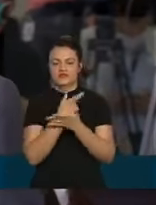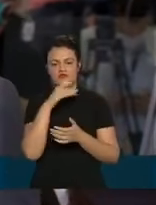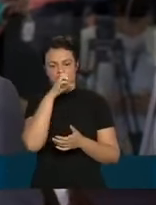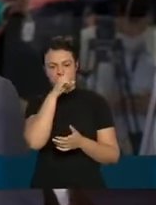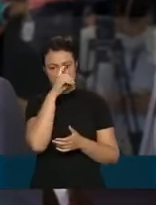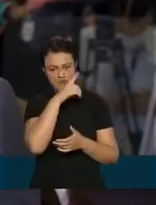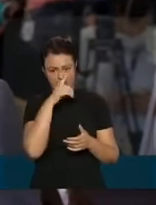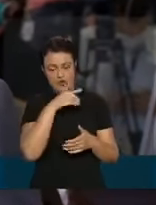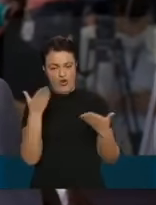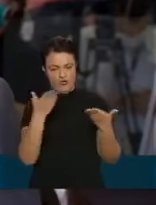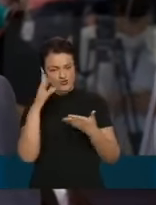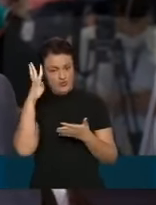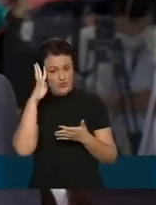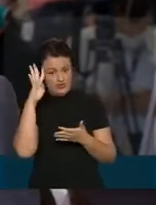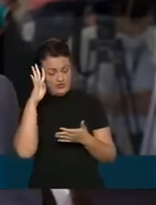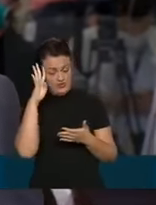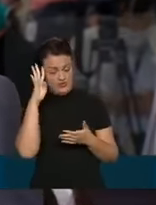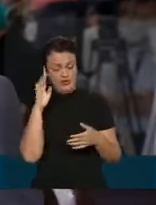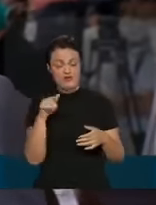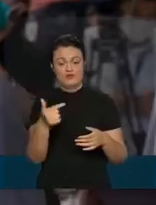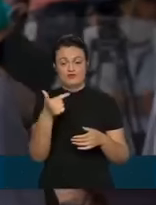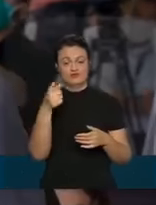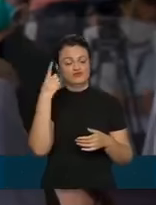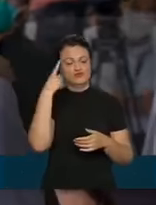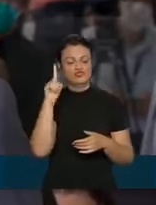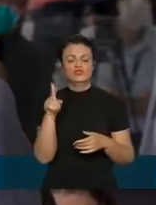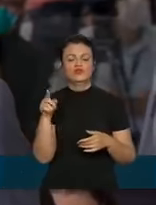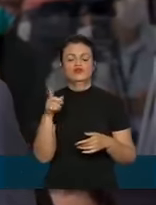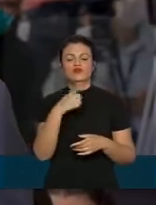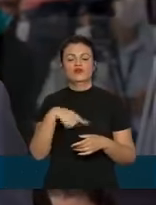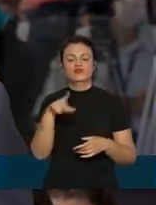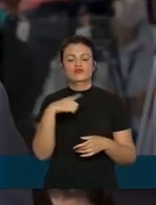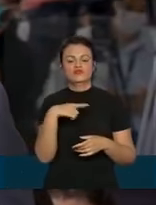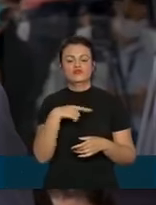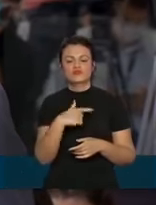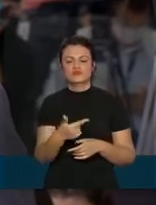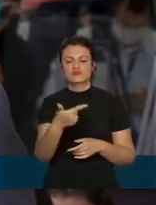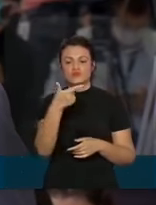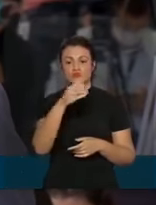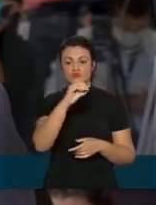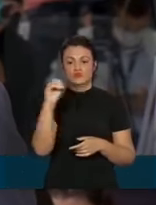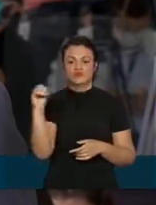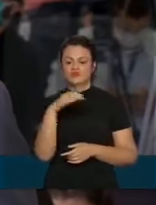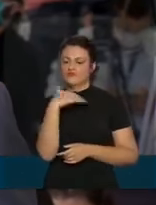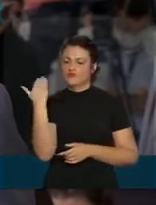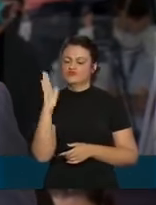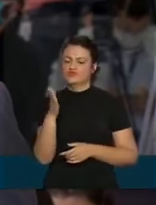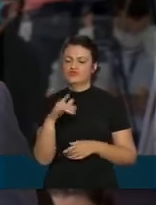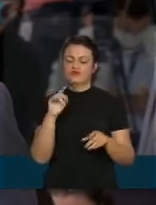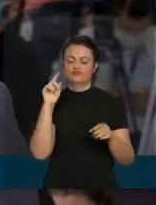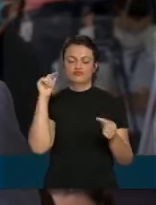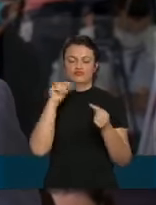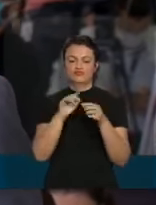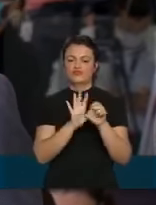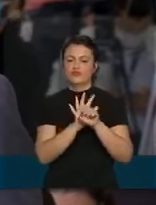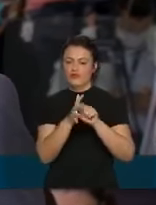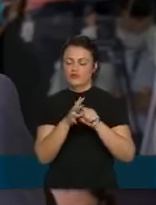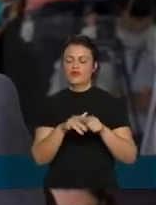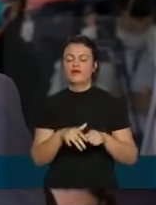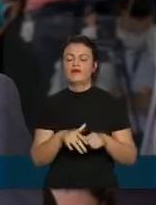Considerando que hoje, quarta-feira, pelo segundo dia seguido, nós tivemos mais de 200 mortes por coronavírus no Brasil,